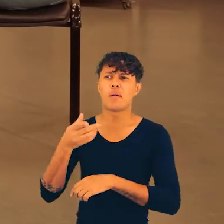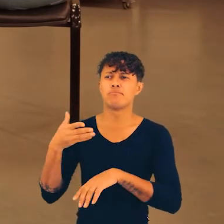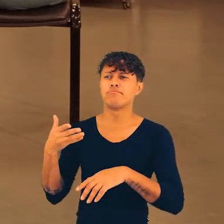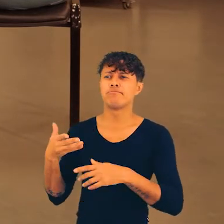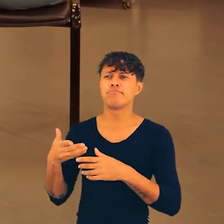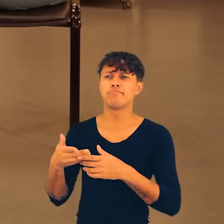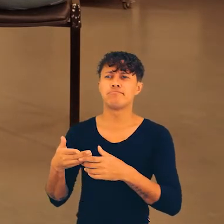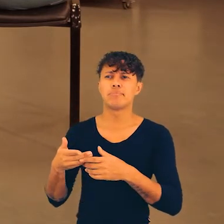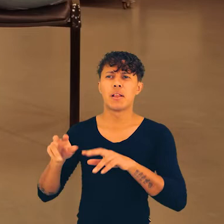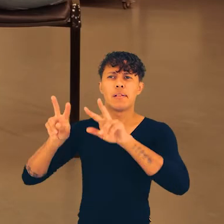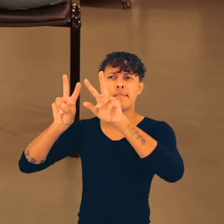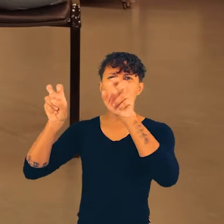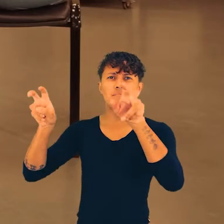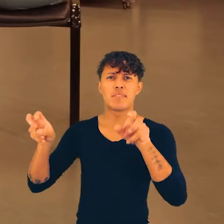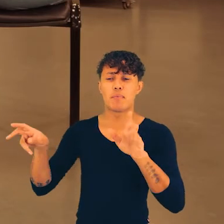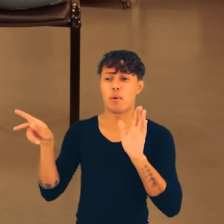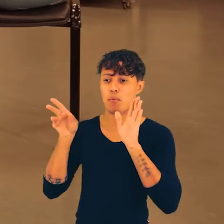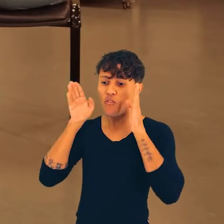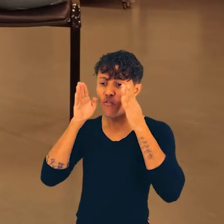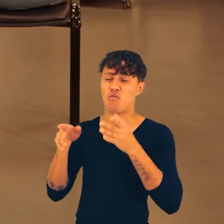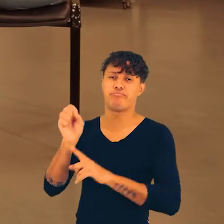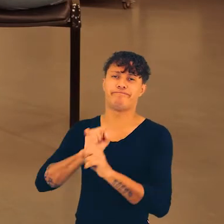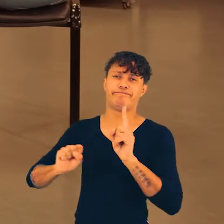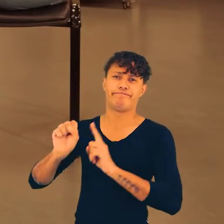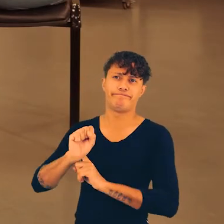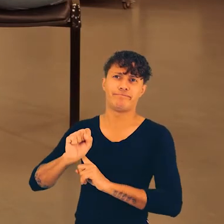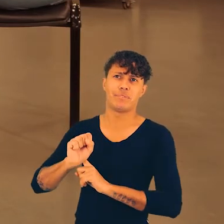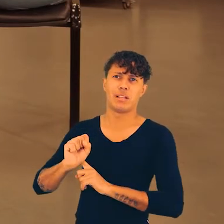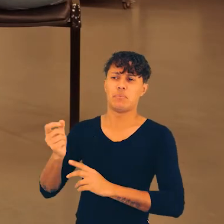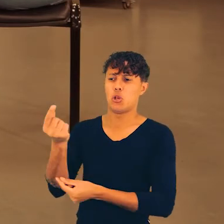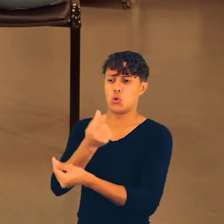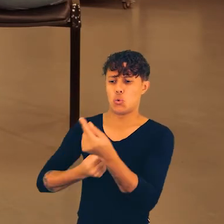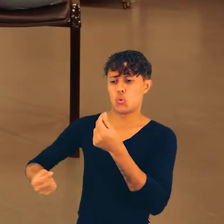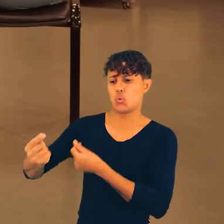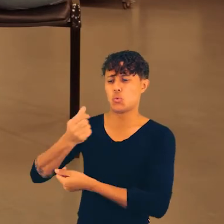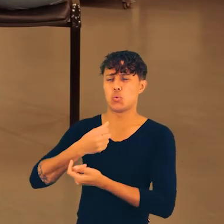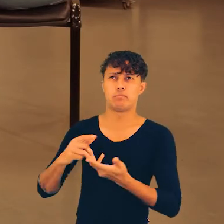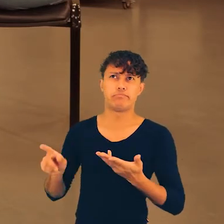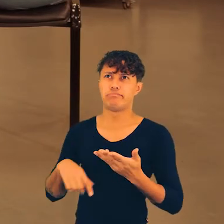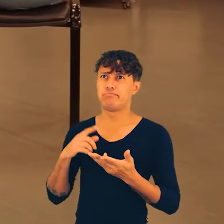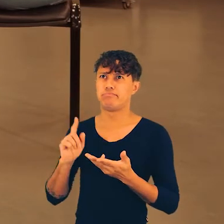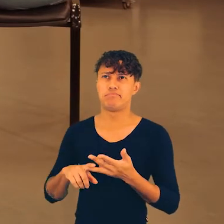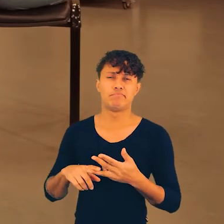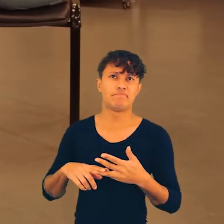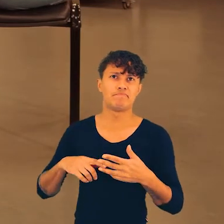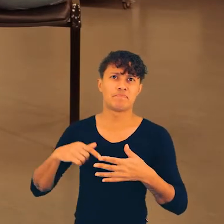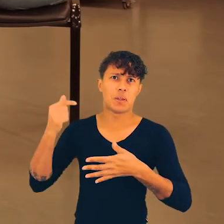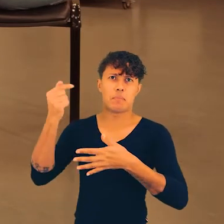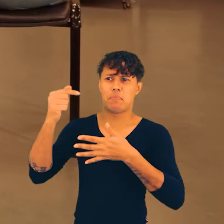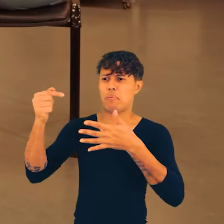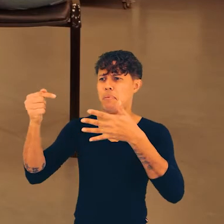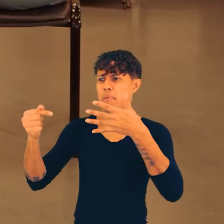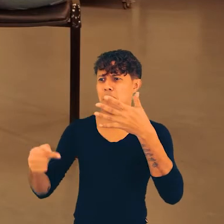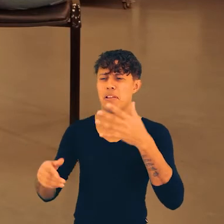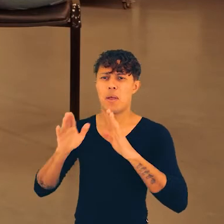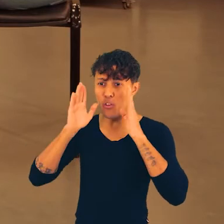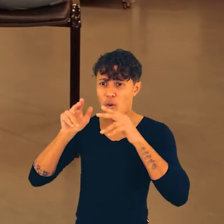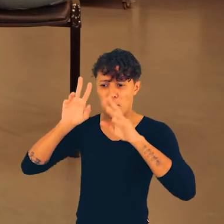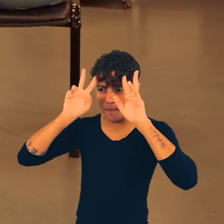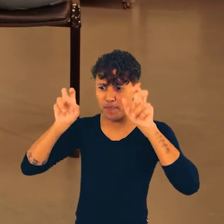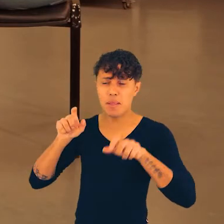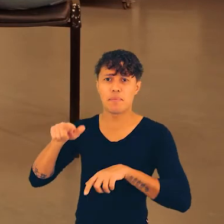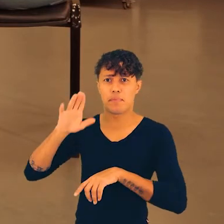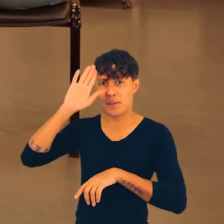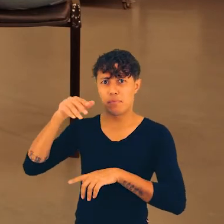a gente ter um acesso mais, tipo, aos assuntos mais sociais, sabe? Mais socioeconômicos, né? Mais...